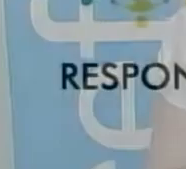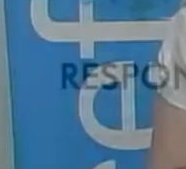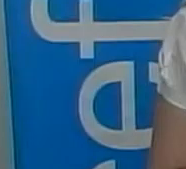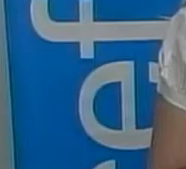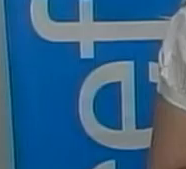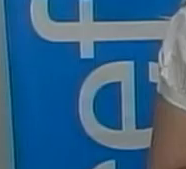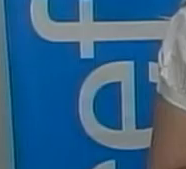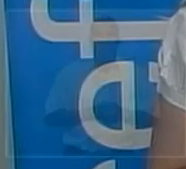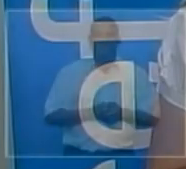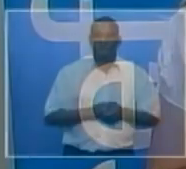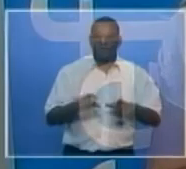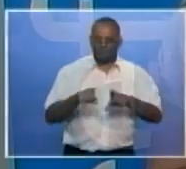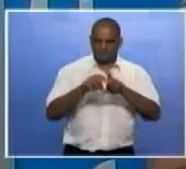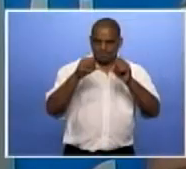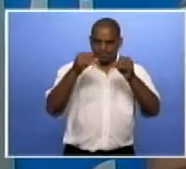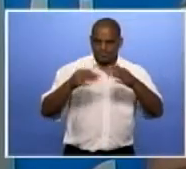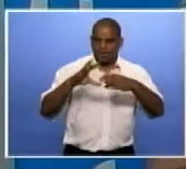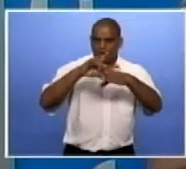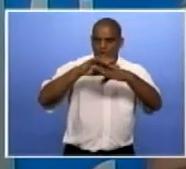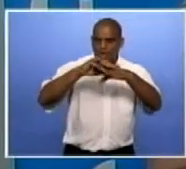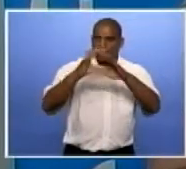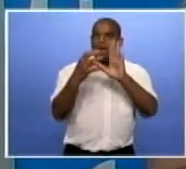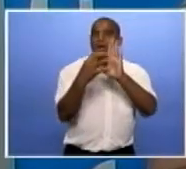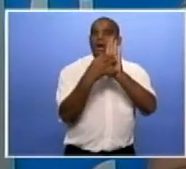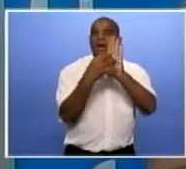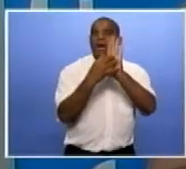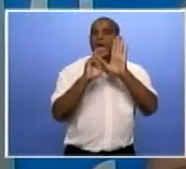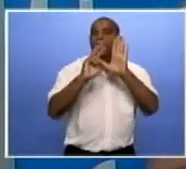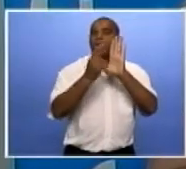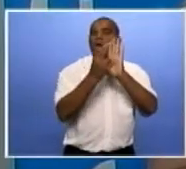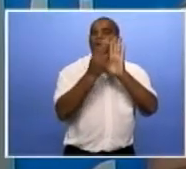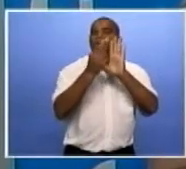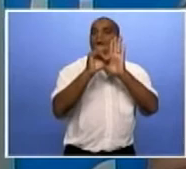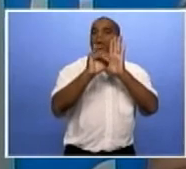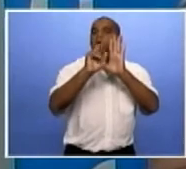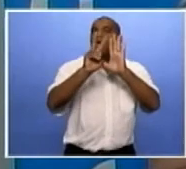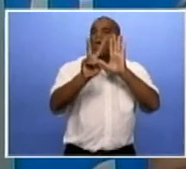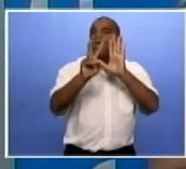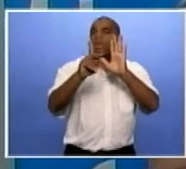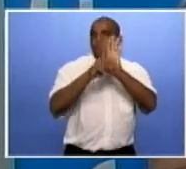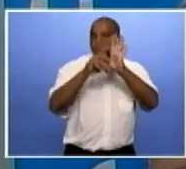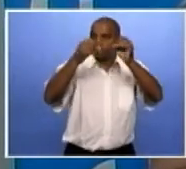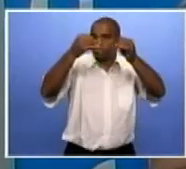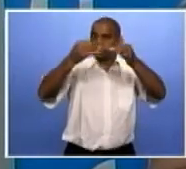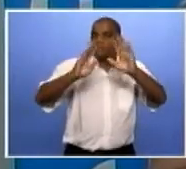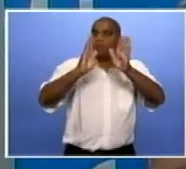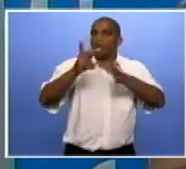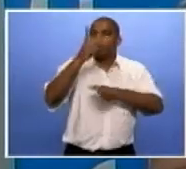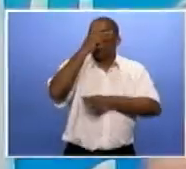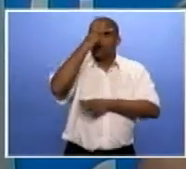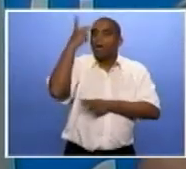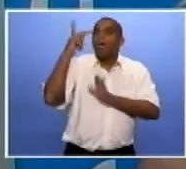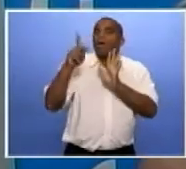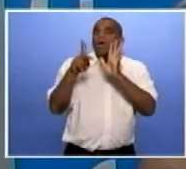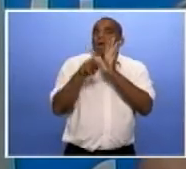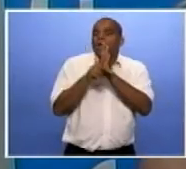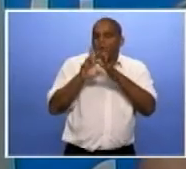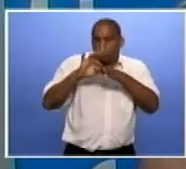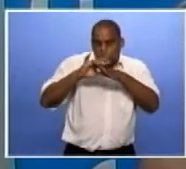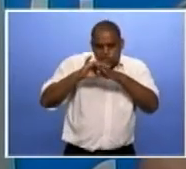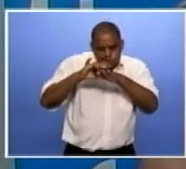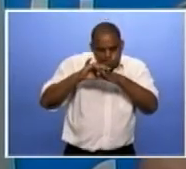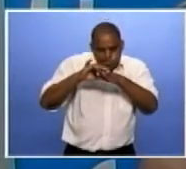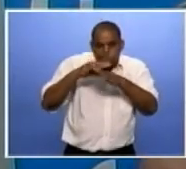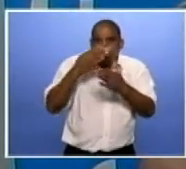HIV é o vírus da imunodeficiência adquirida que pode levar ao desenvolvimento da AIDS. Ou seja, a